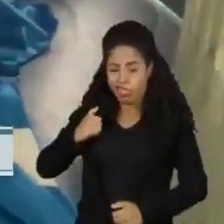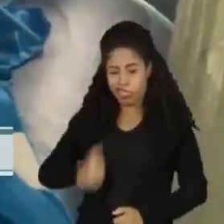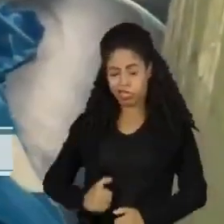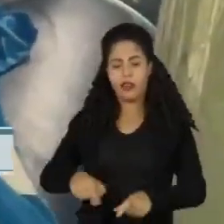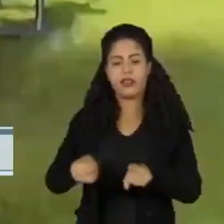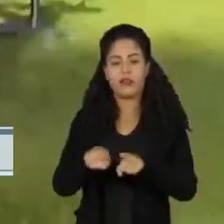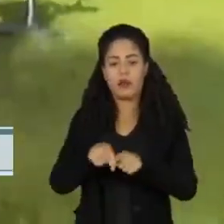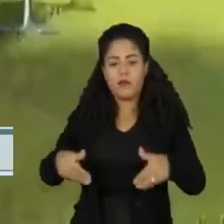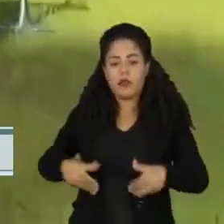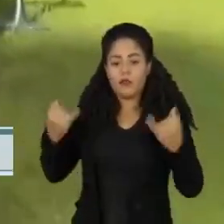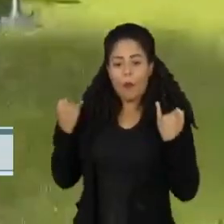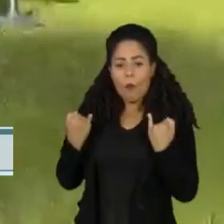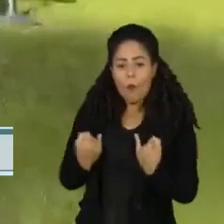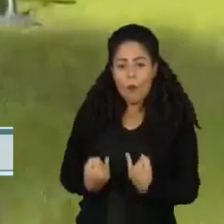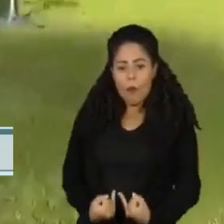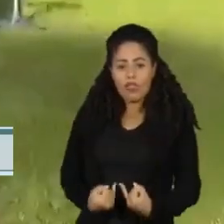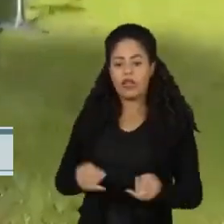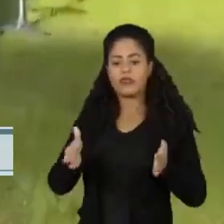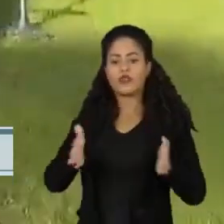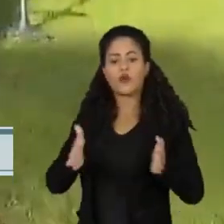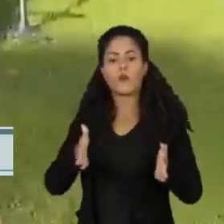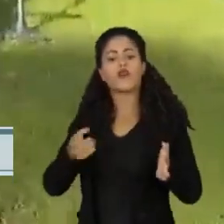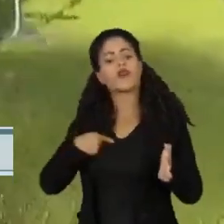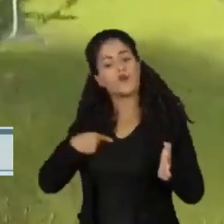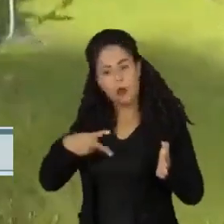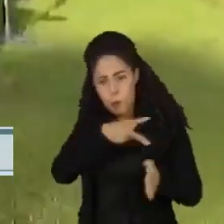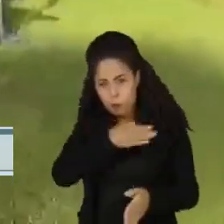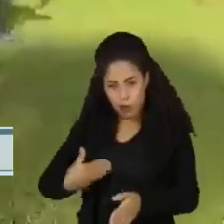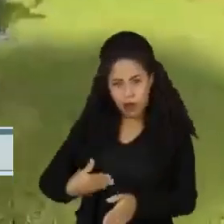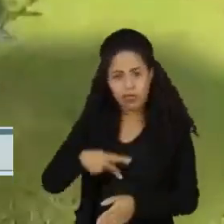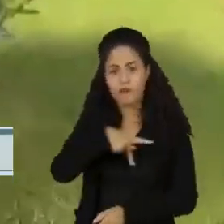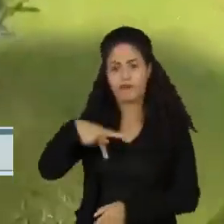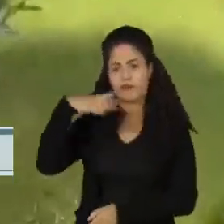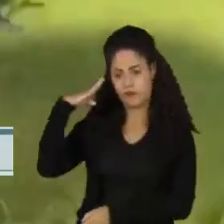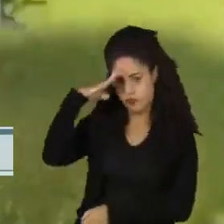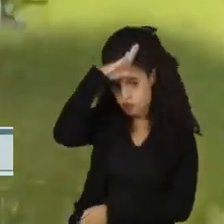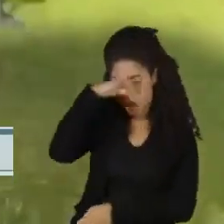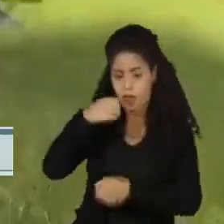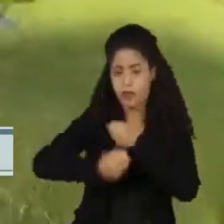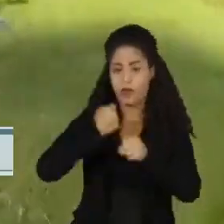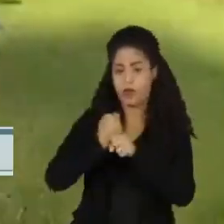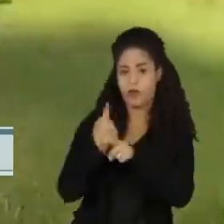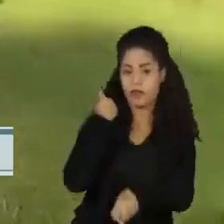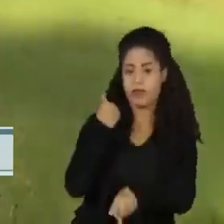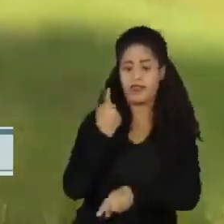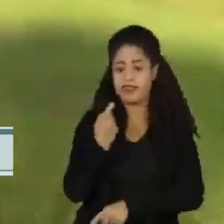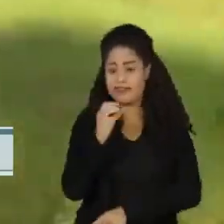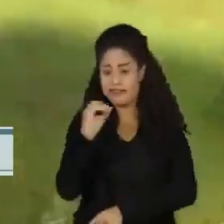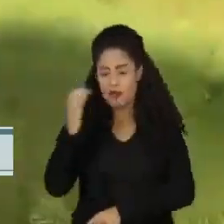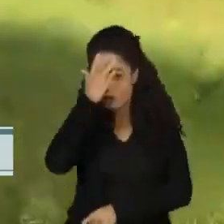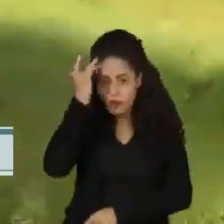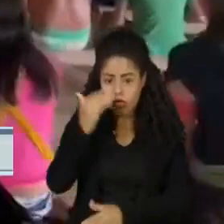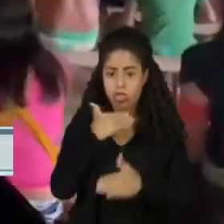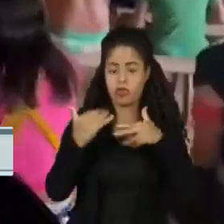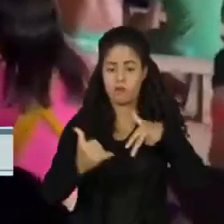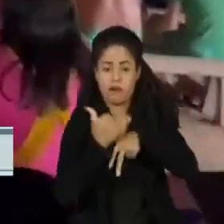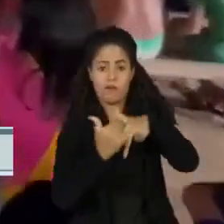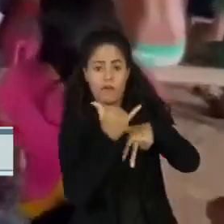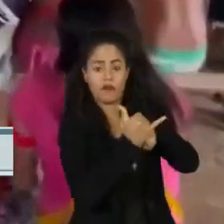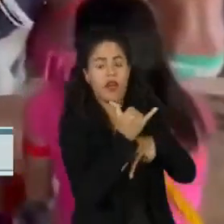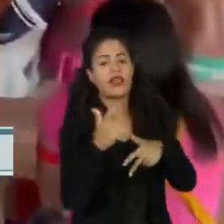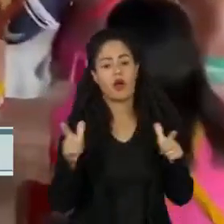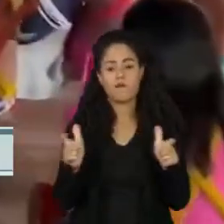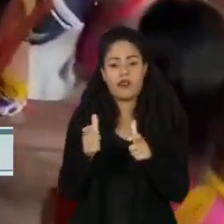desnutrição durante a gestão de Jair Bolsonaro. Só no ano passado, foram quase 100 vítimas. Há poucos dias,